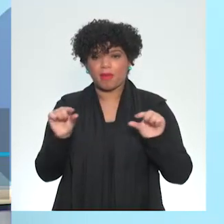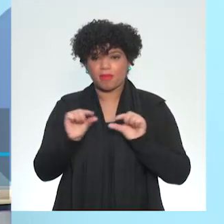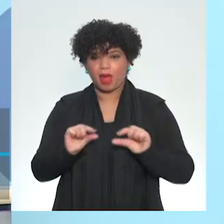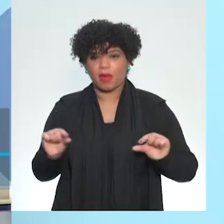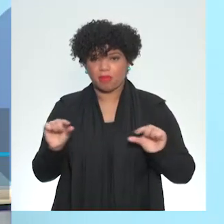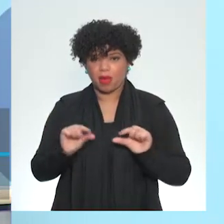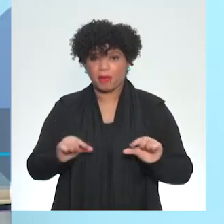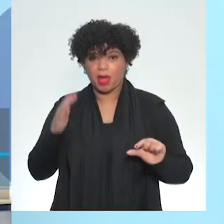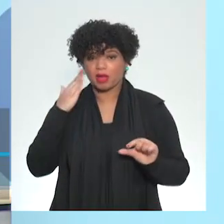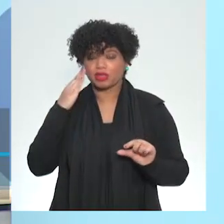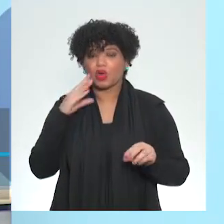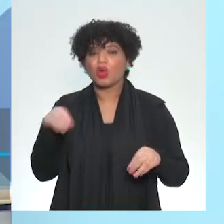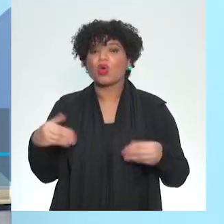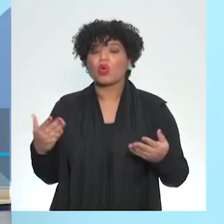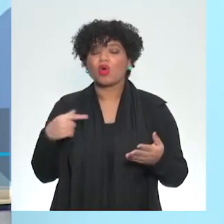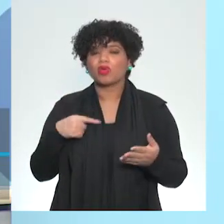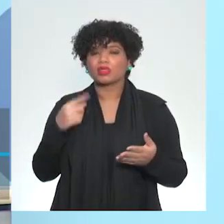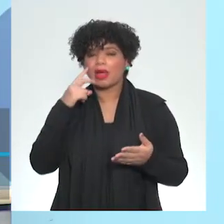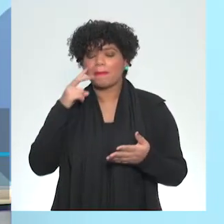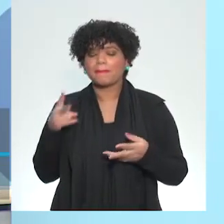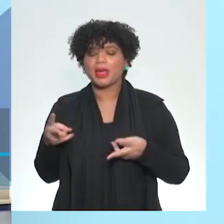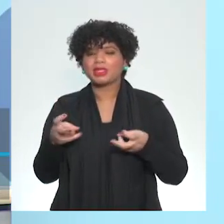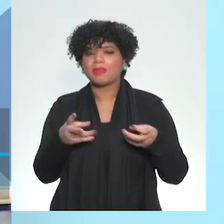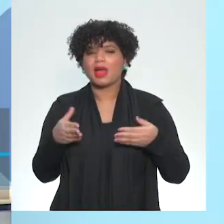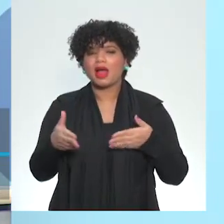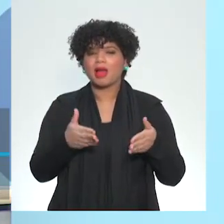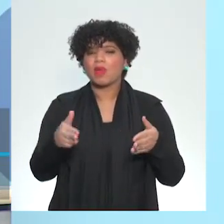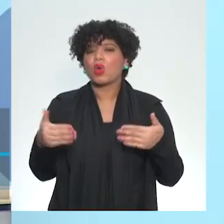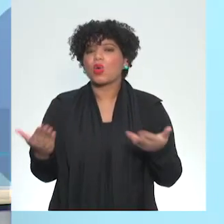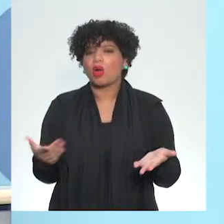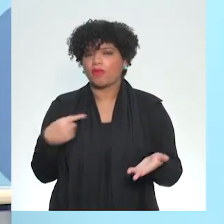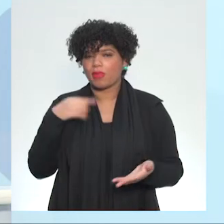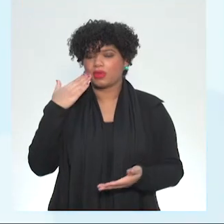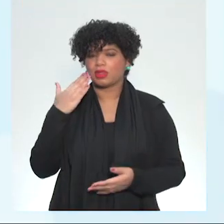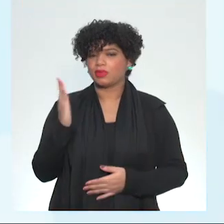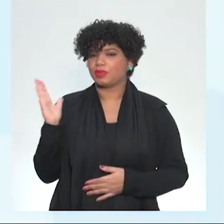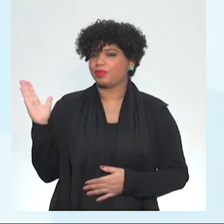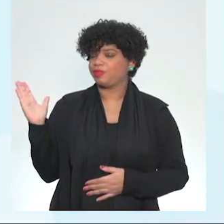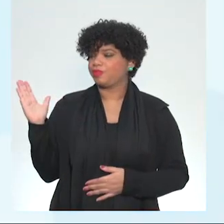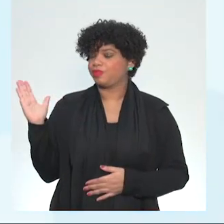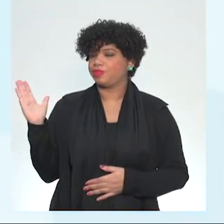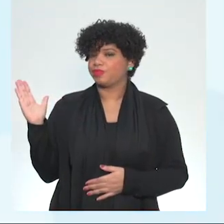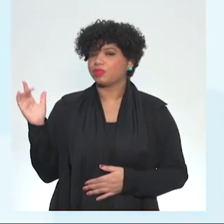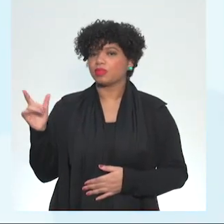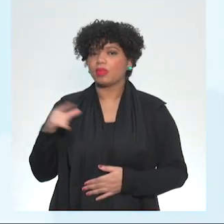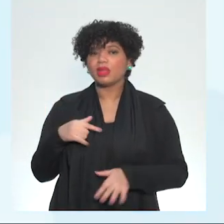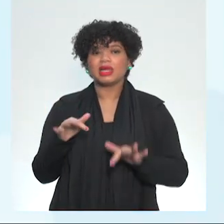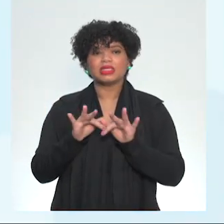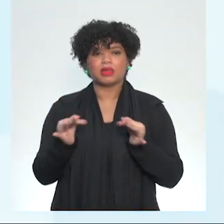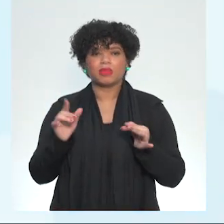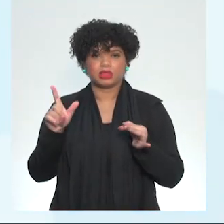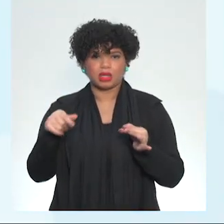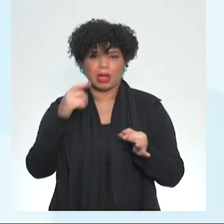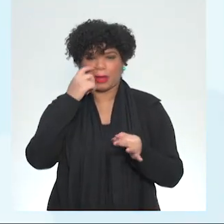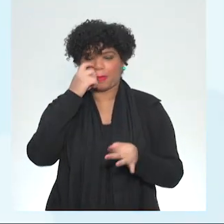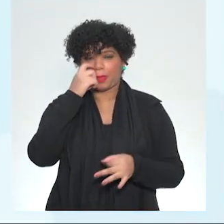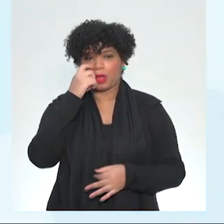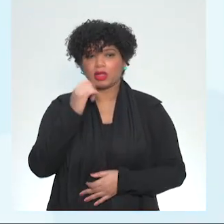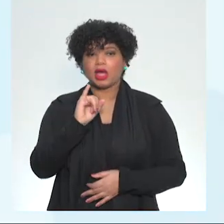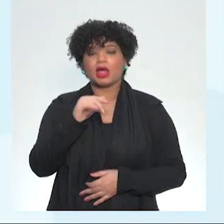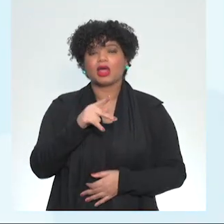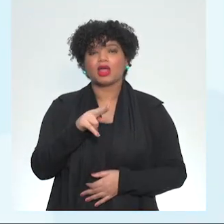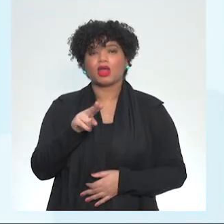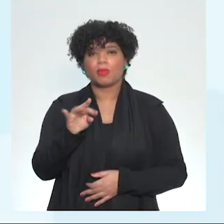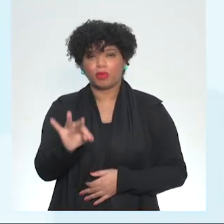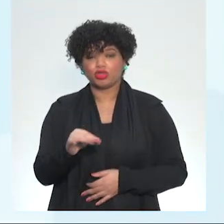de quais são, vamos dizer, o caminho a ser percorrido, que é o que vai aparecer aí na tela. Esse caminho é muito simples, tá? É o input,